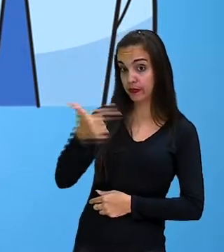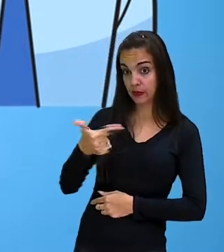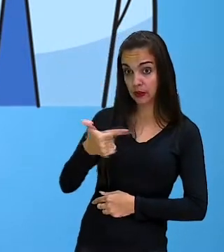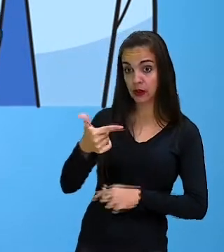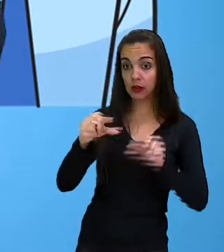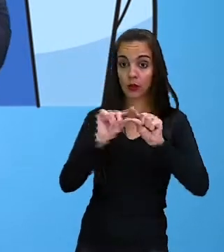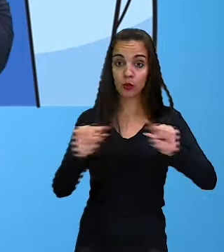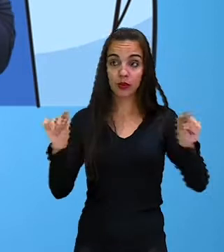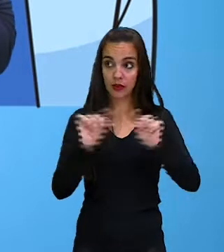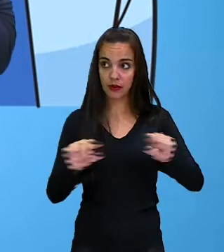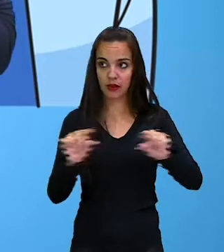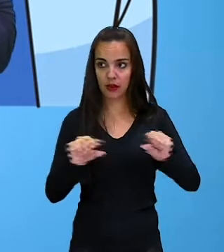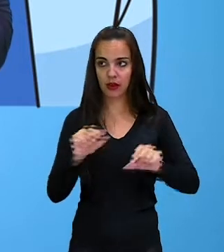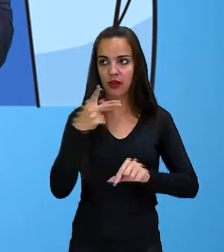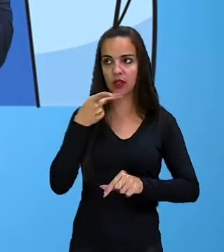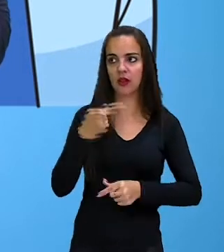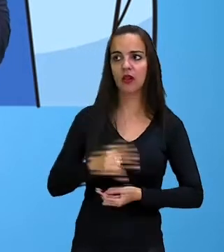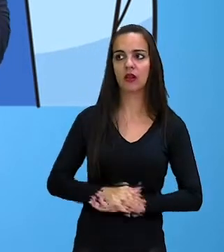escrito assim, olha aqui.